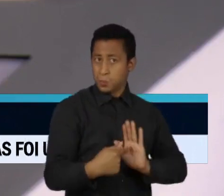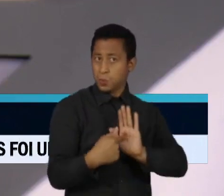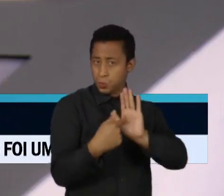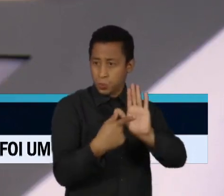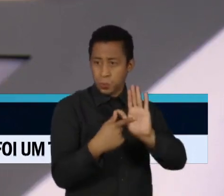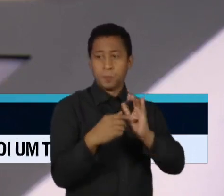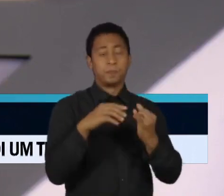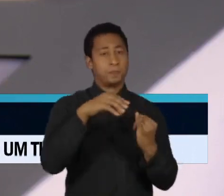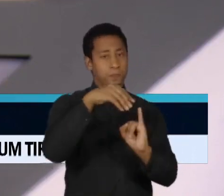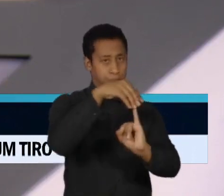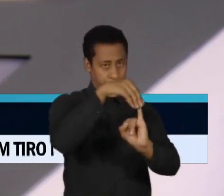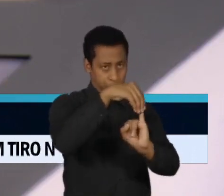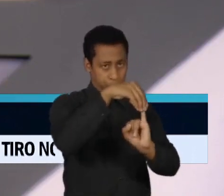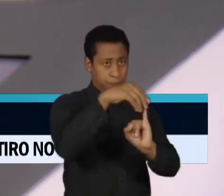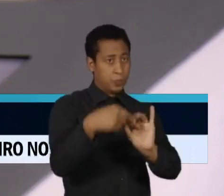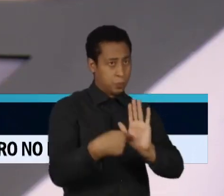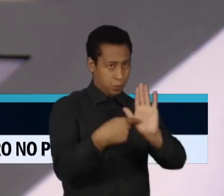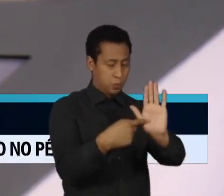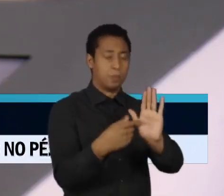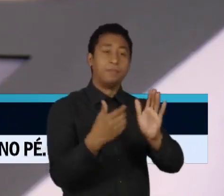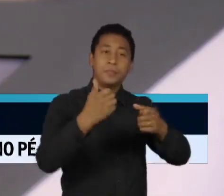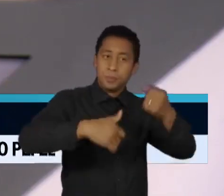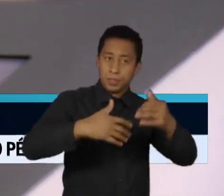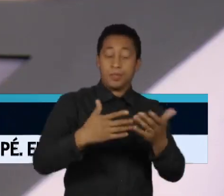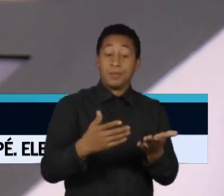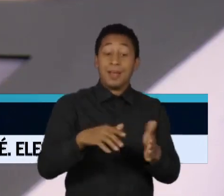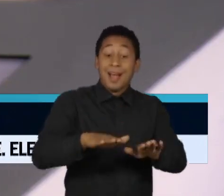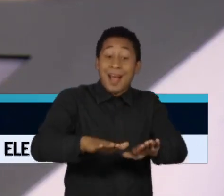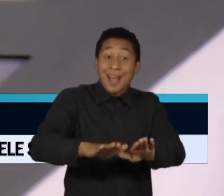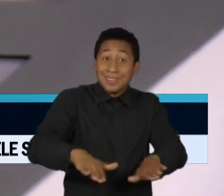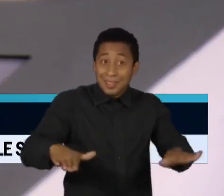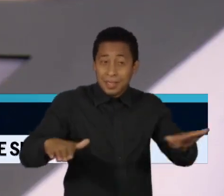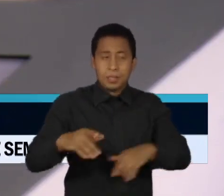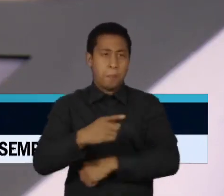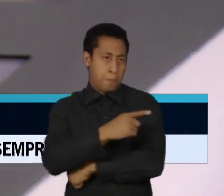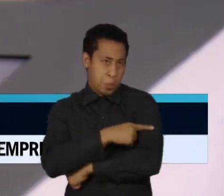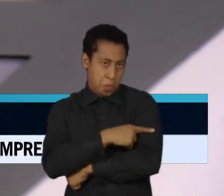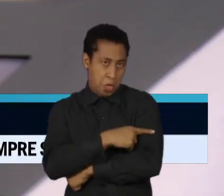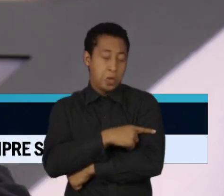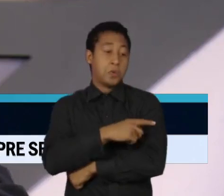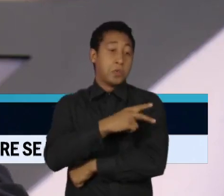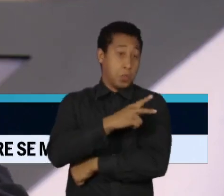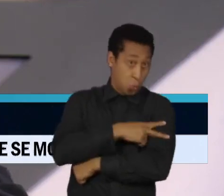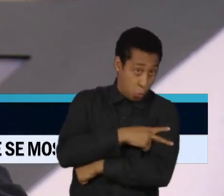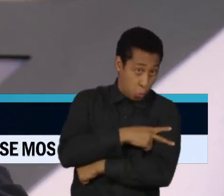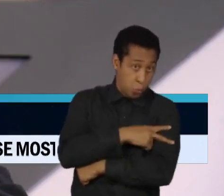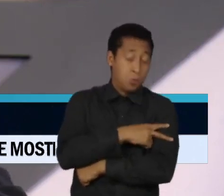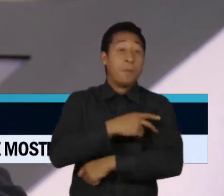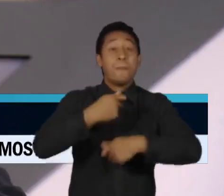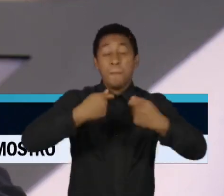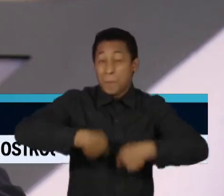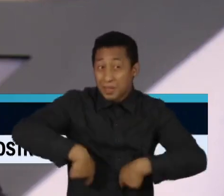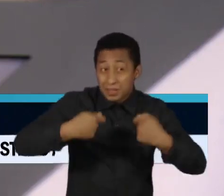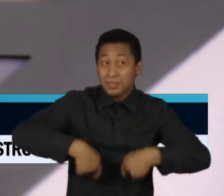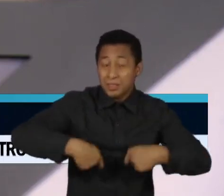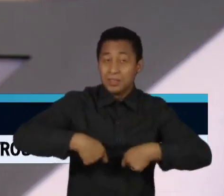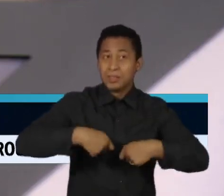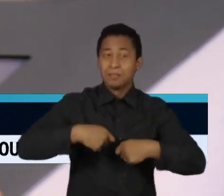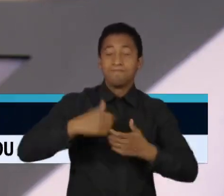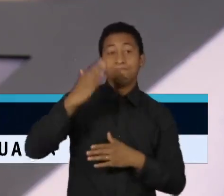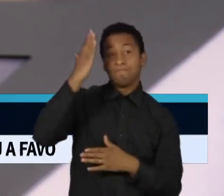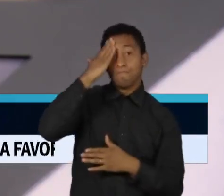aquilo que uma criança deve saber, o mínimo que ela deve saber ao final do segundo ano, e o que é uma criança alfabetizada